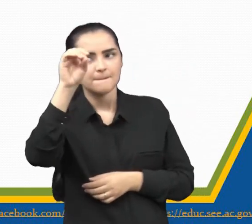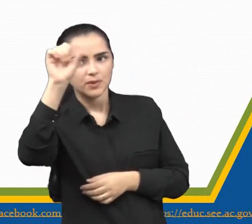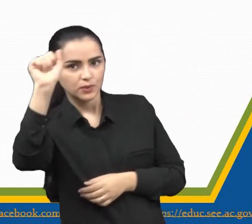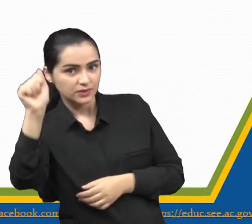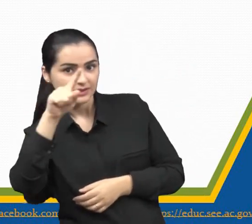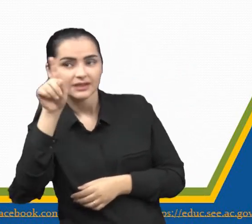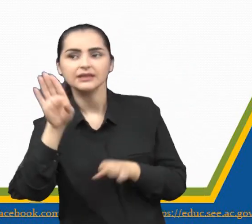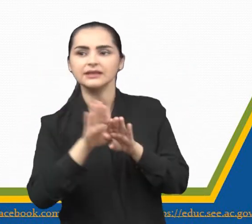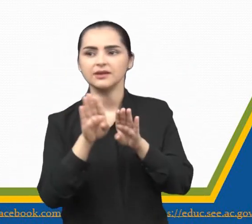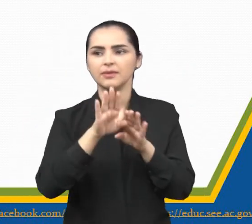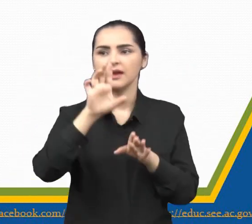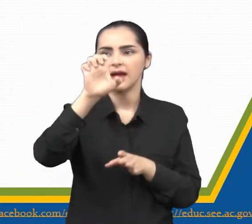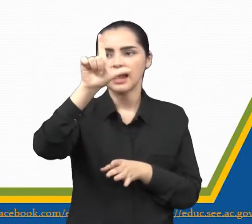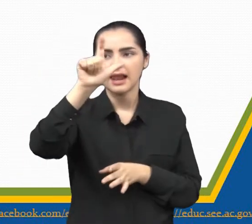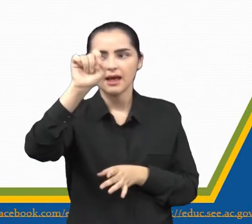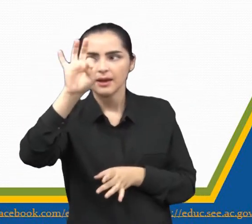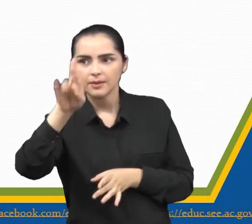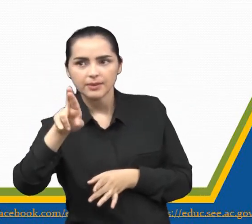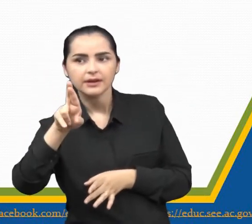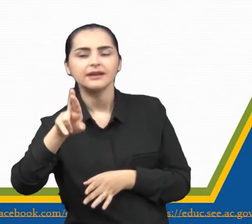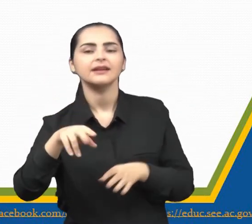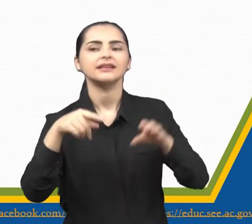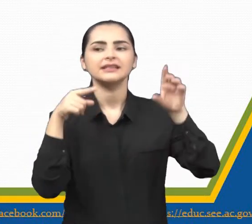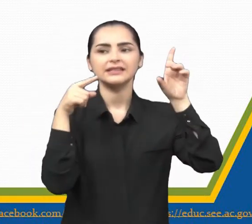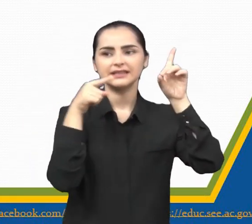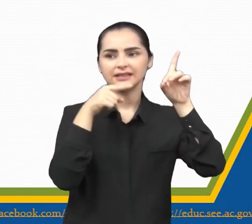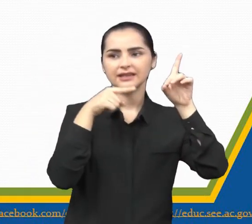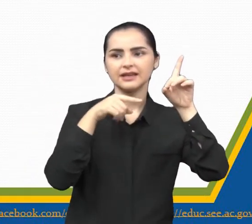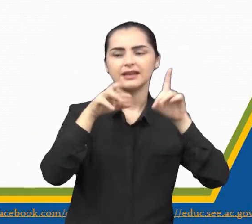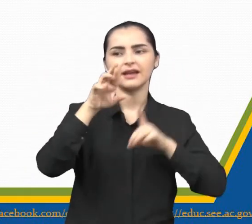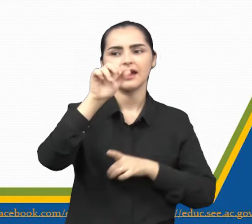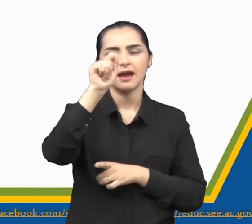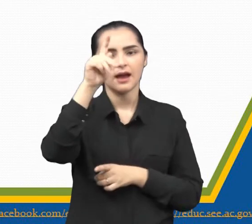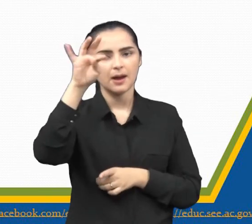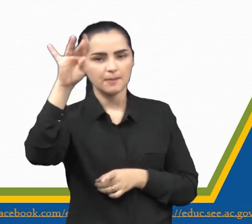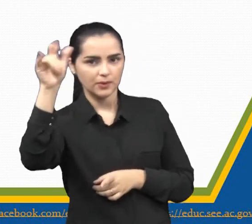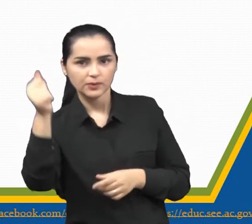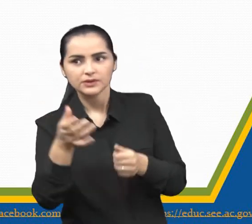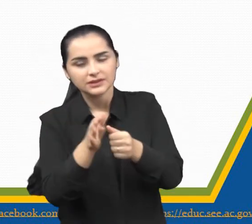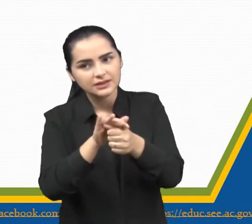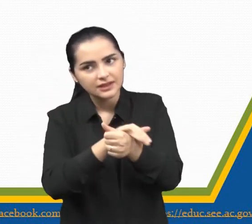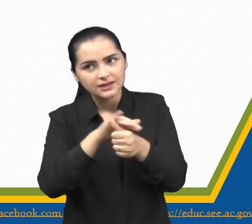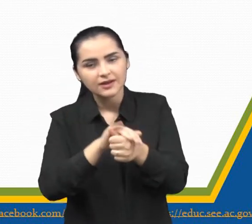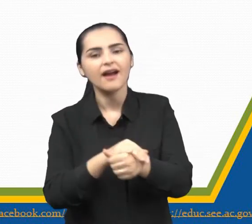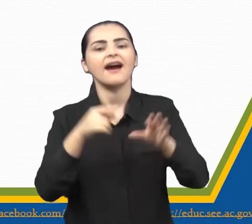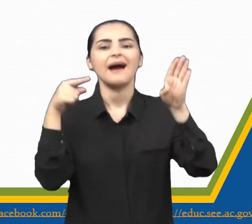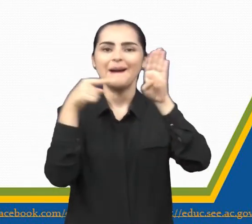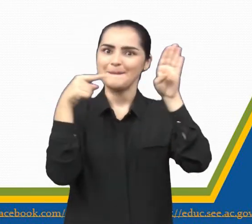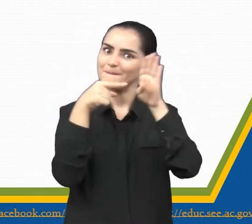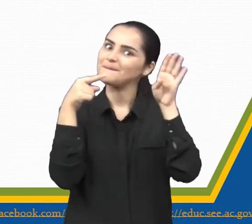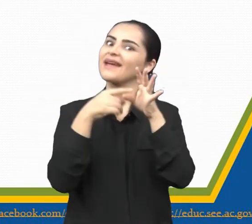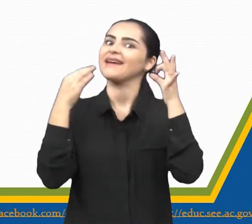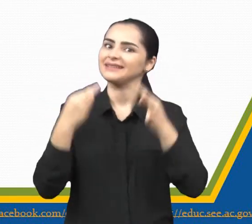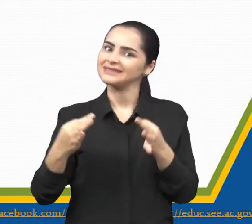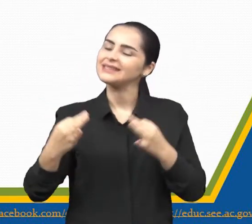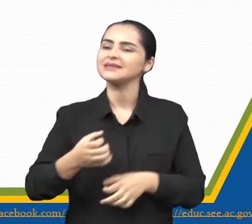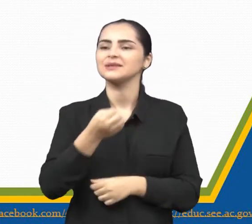A acabou de ver, ó. É a letra B. A raposa e a leoa. Muito bem.